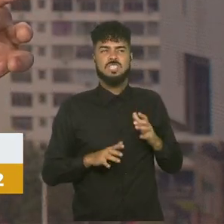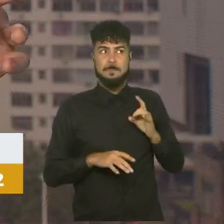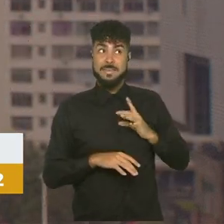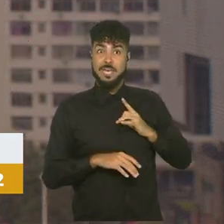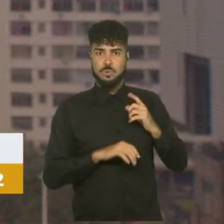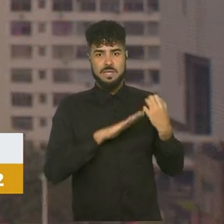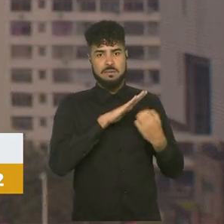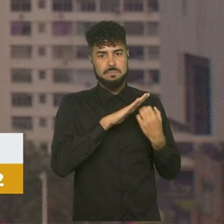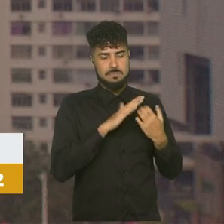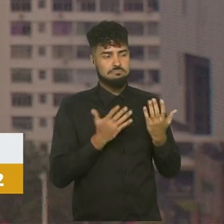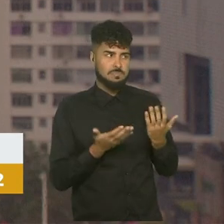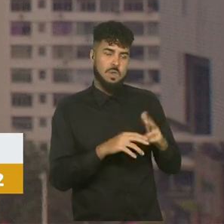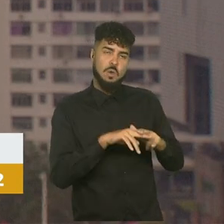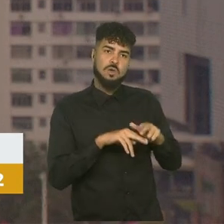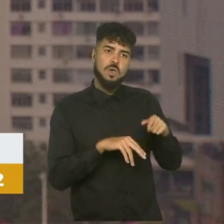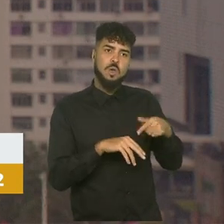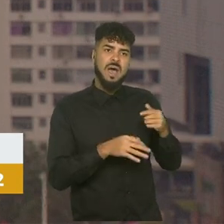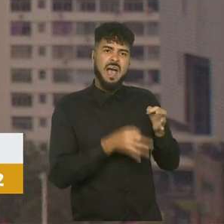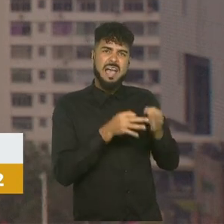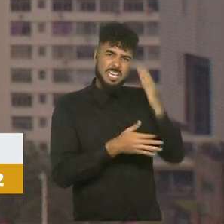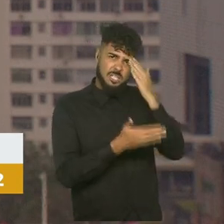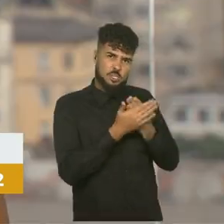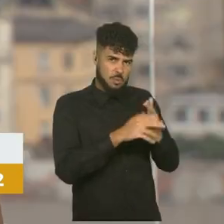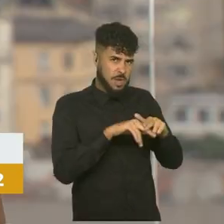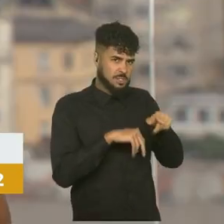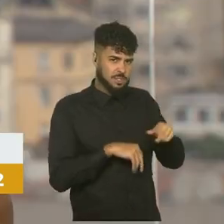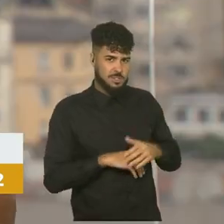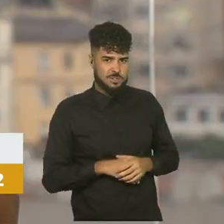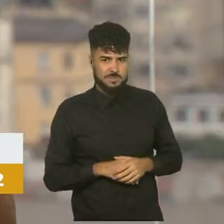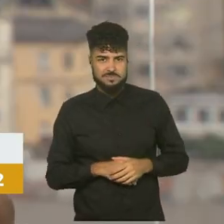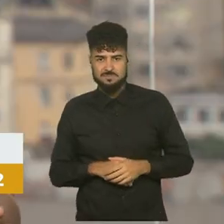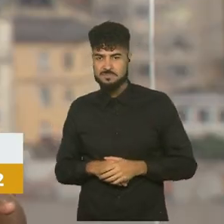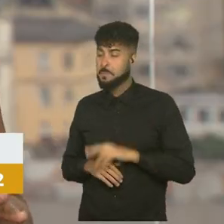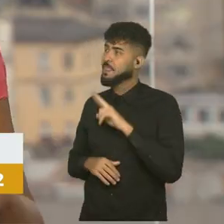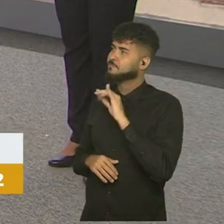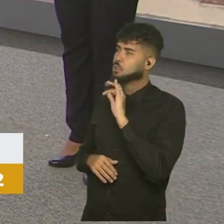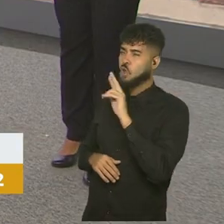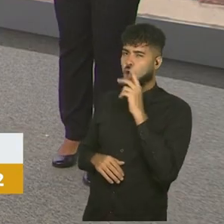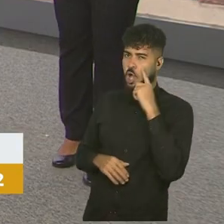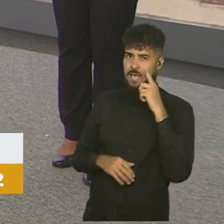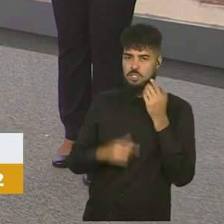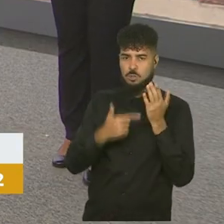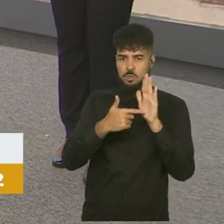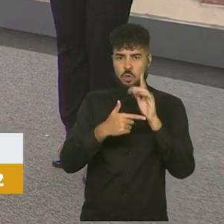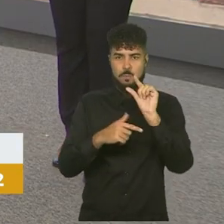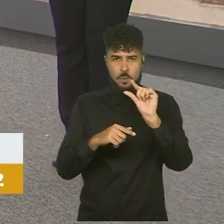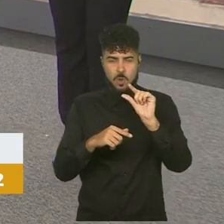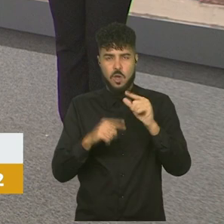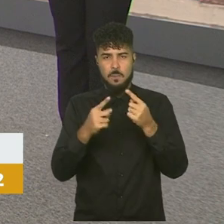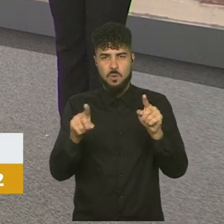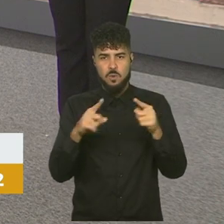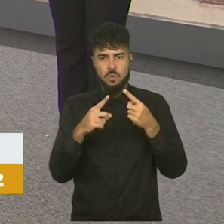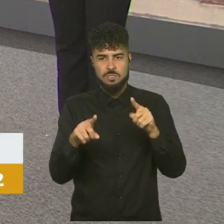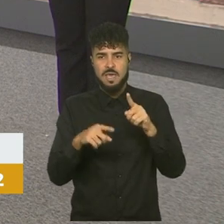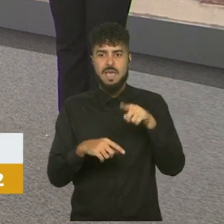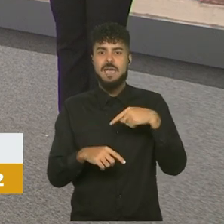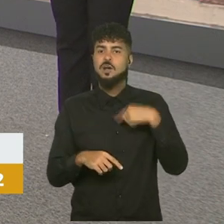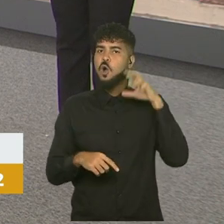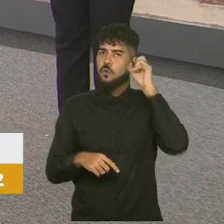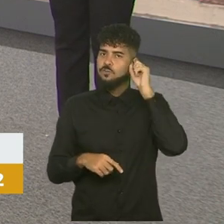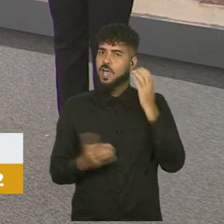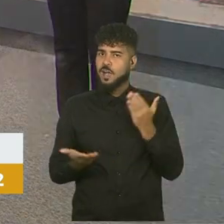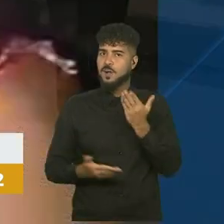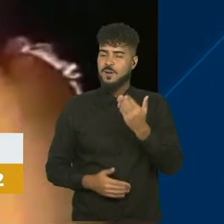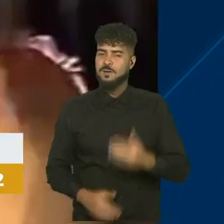julgo que foi por aí. Victor, a gente separou um trechinho de uma das faixas do álbum, Prison Blues, vamos... A gente vai ouvir